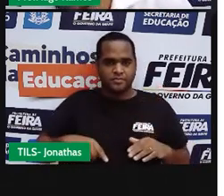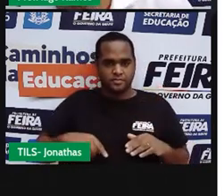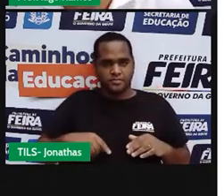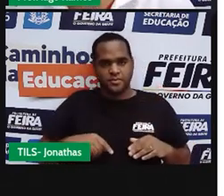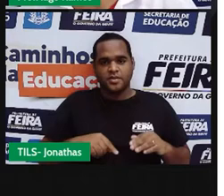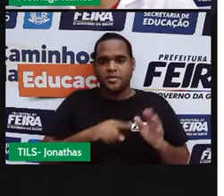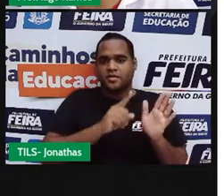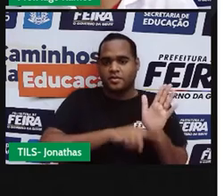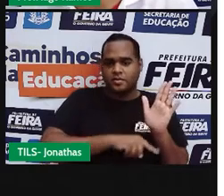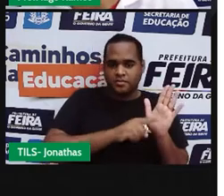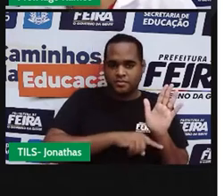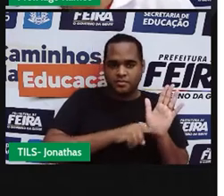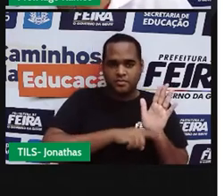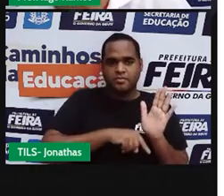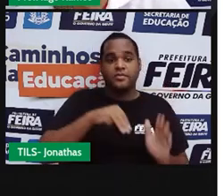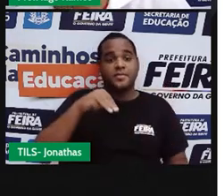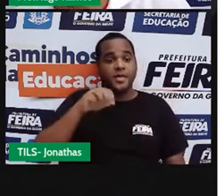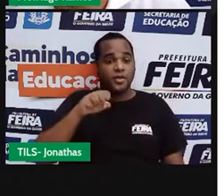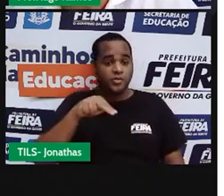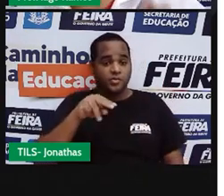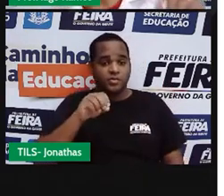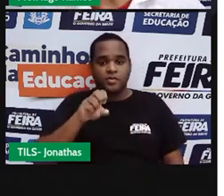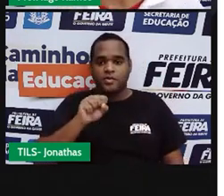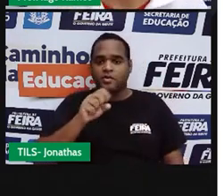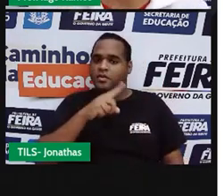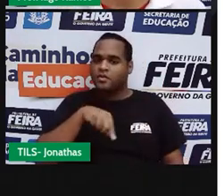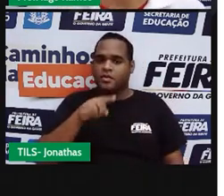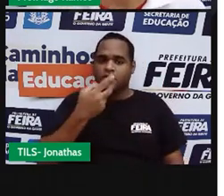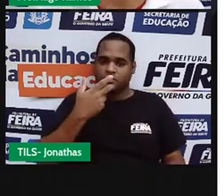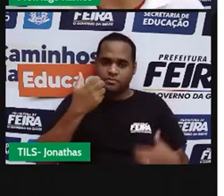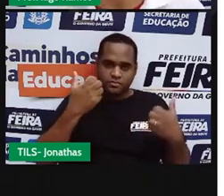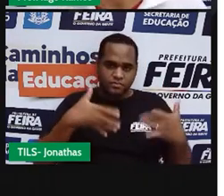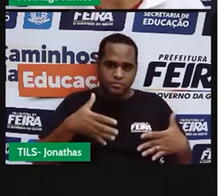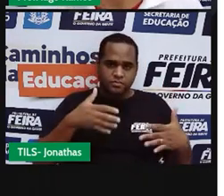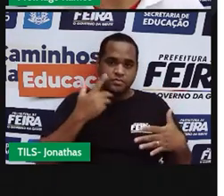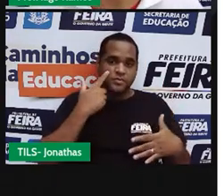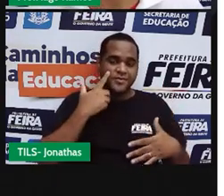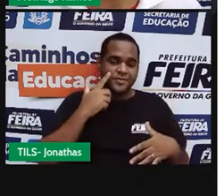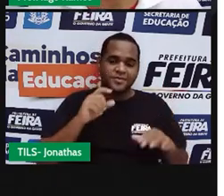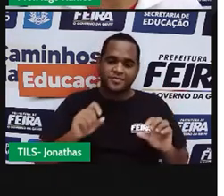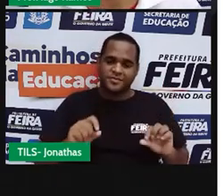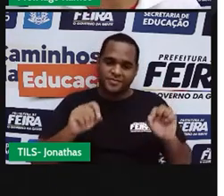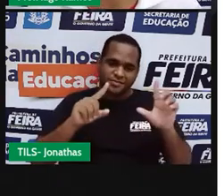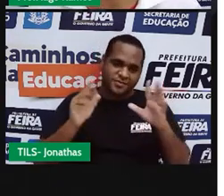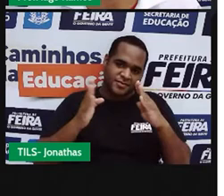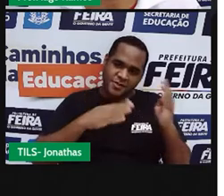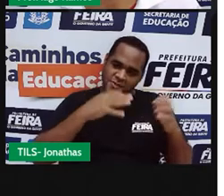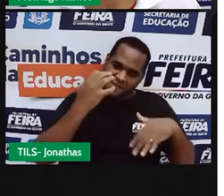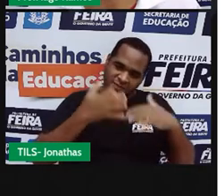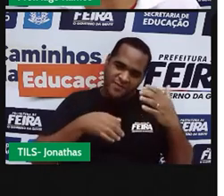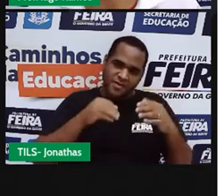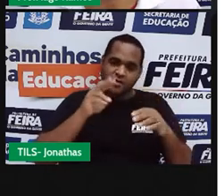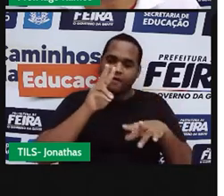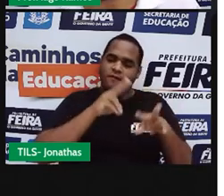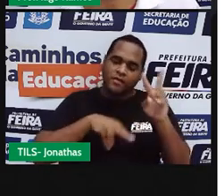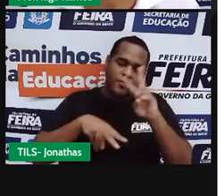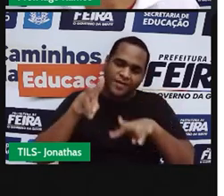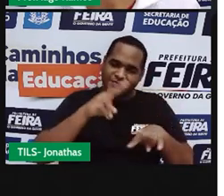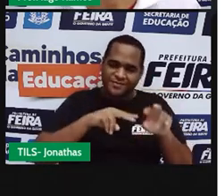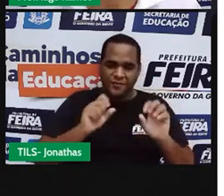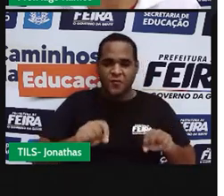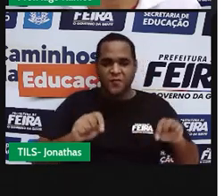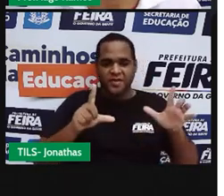conta de menos. E para isso, o que é que a gente faz? A gente vai para o nosso quadro virtual,